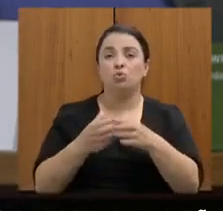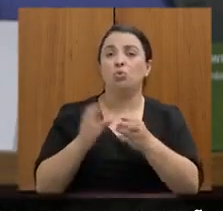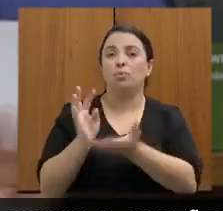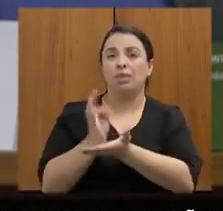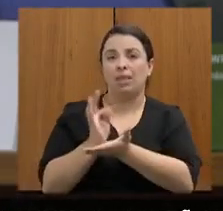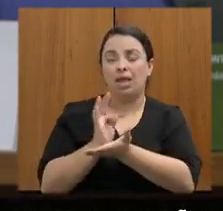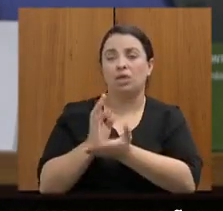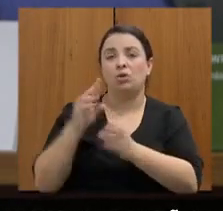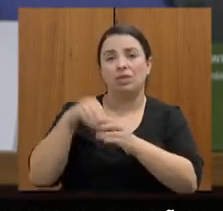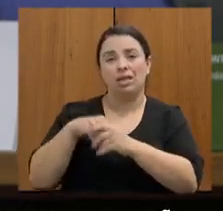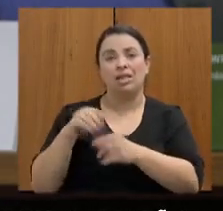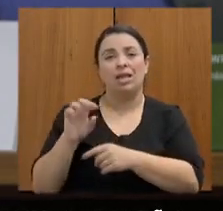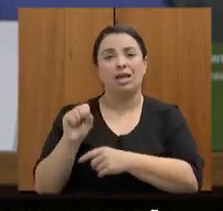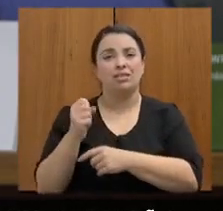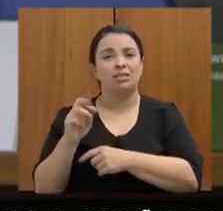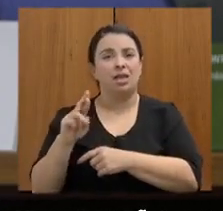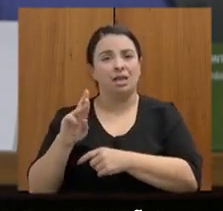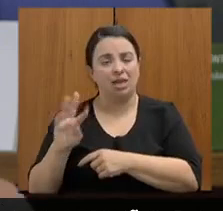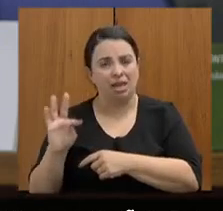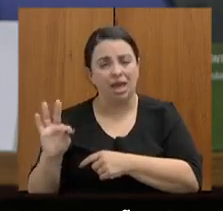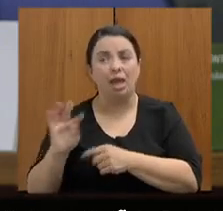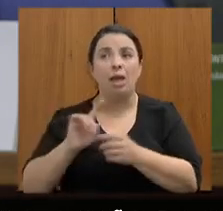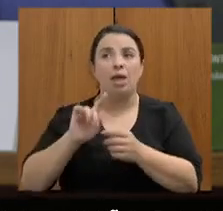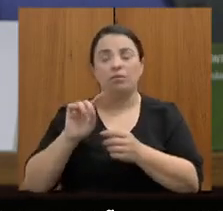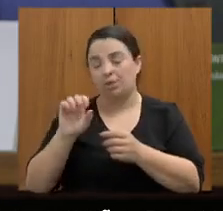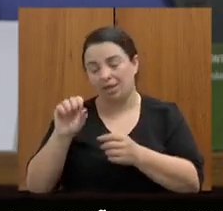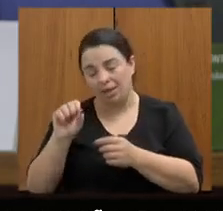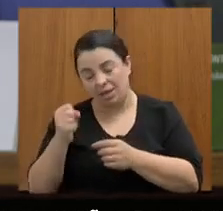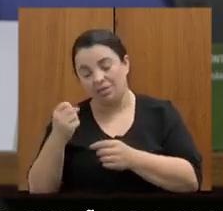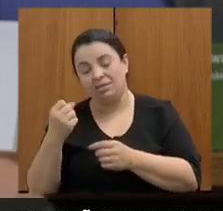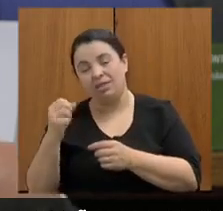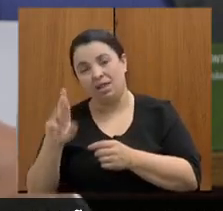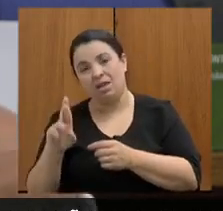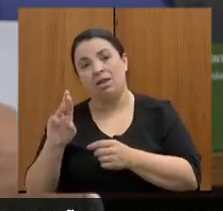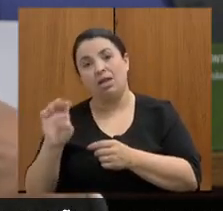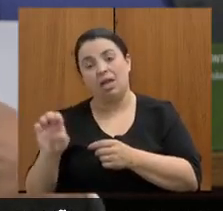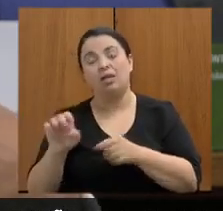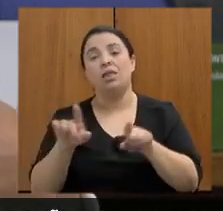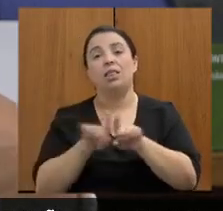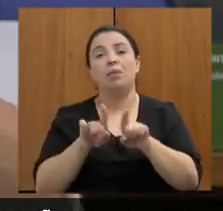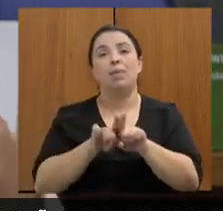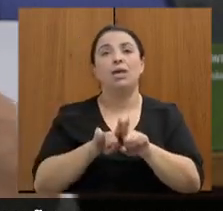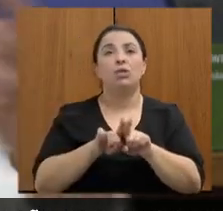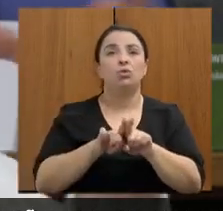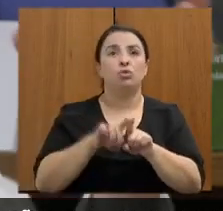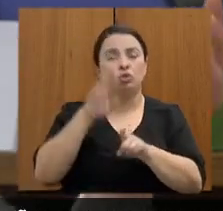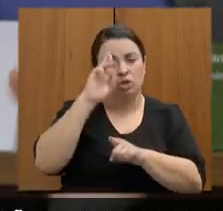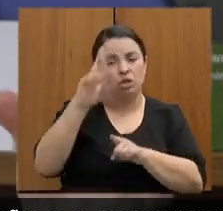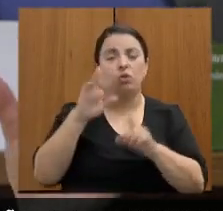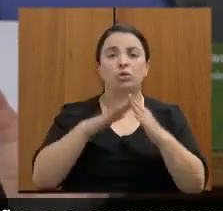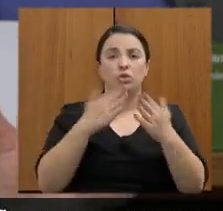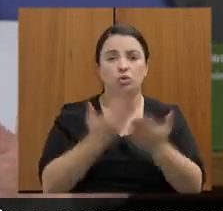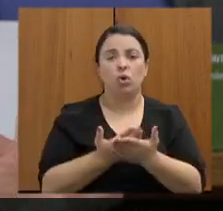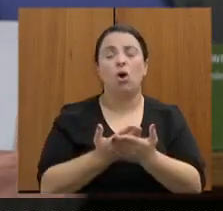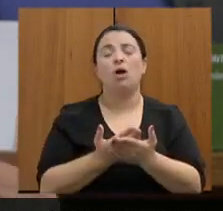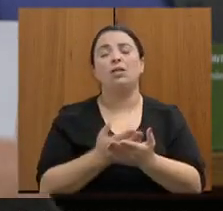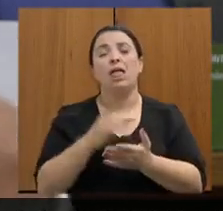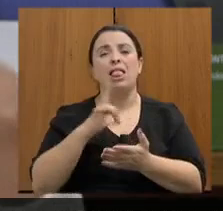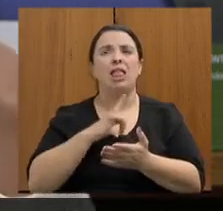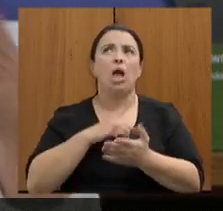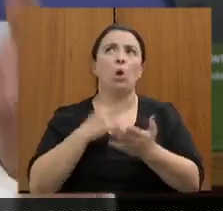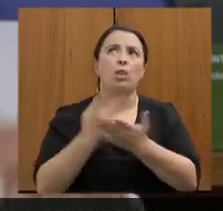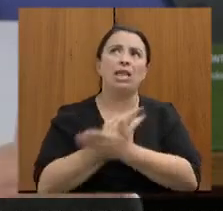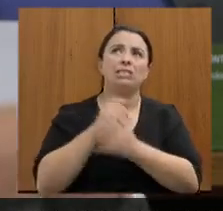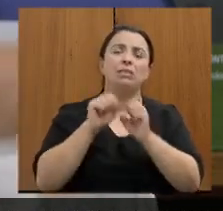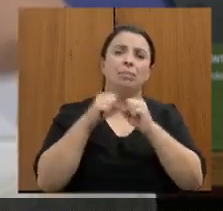superintendência quanto das escolas a nossa setorial de controle interno tem feito seminários remotos também que estão